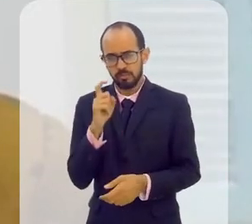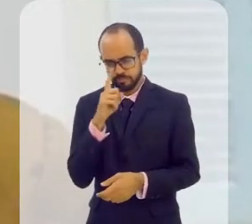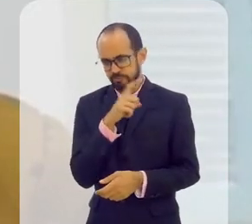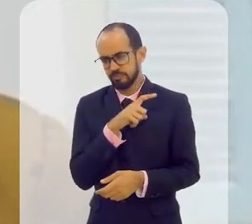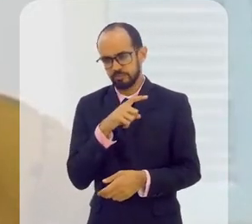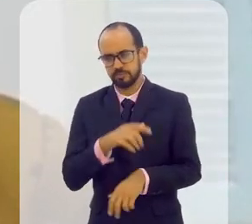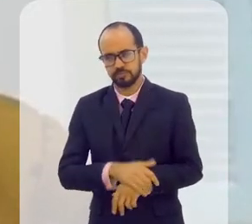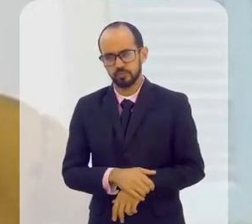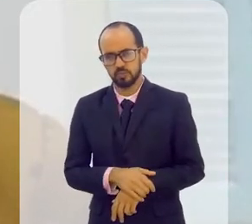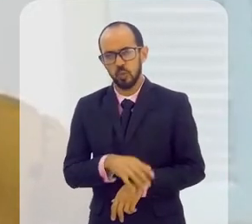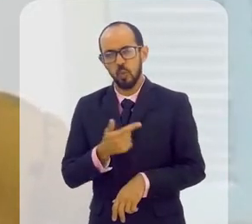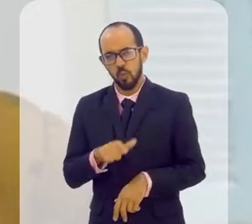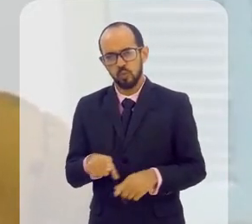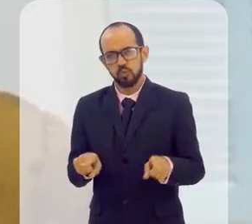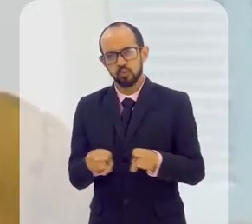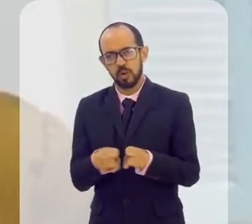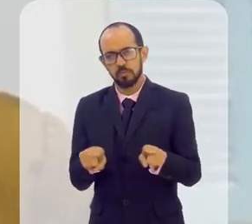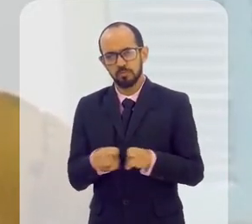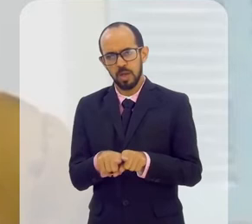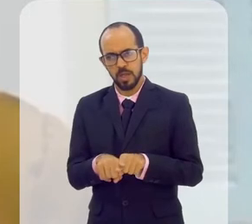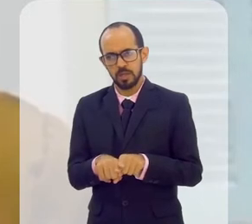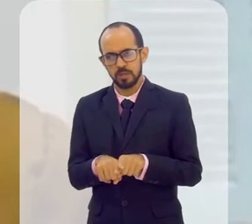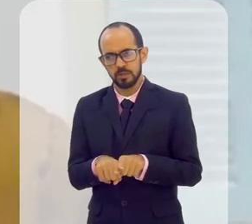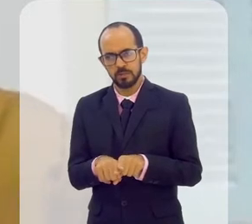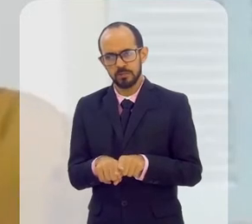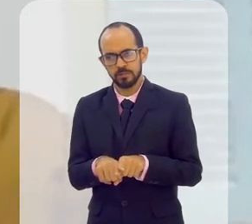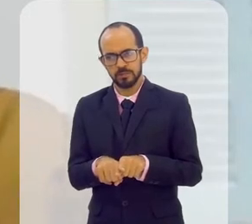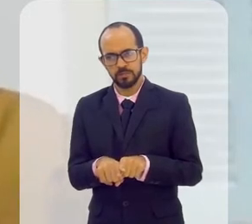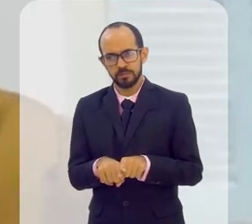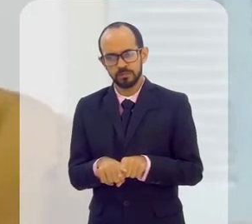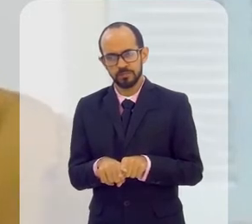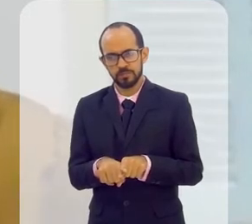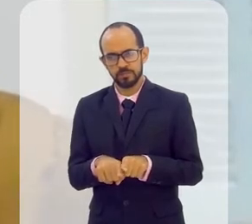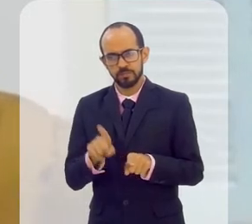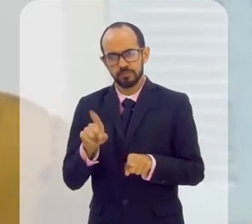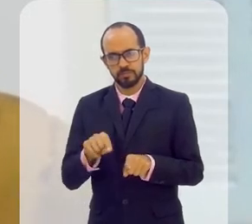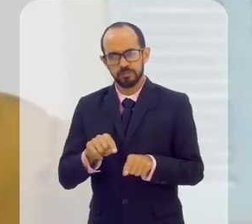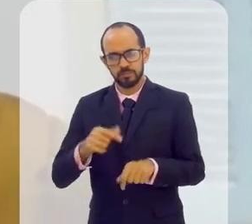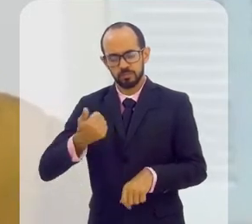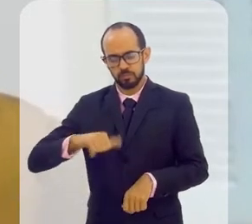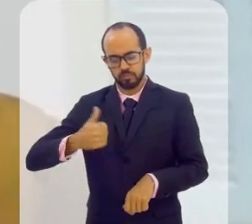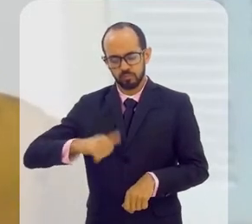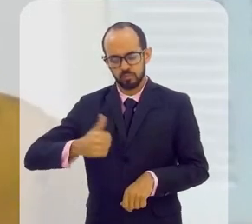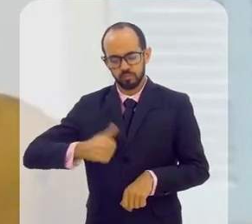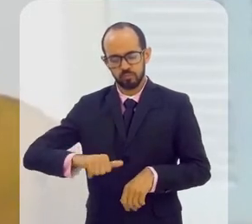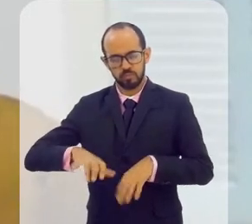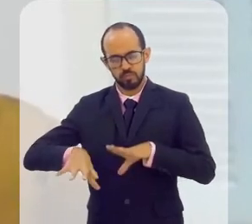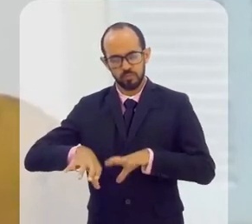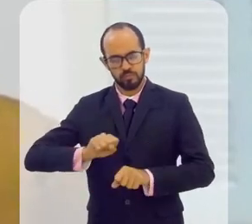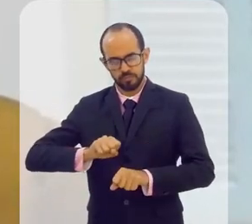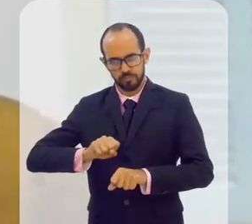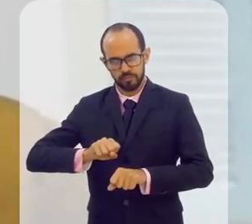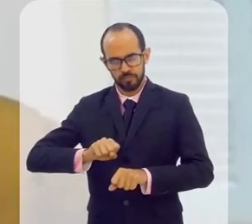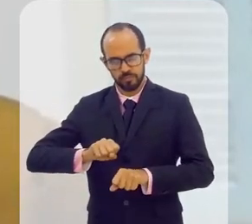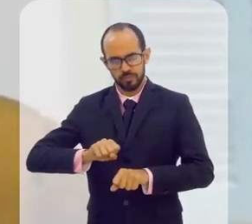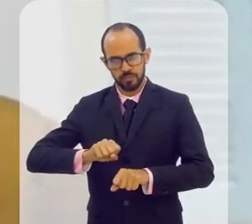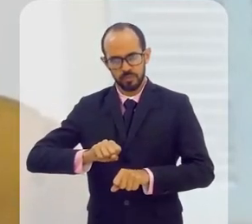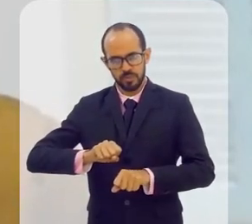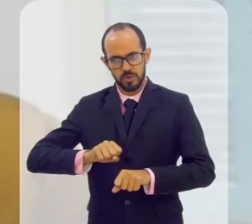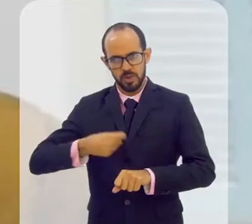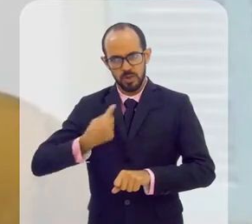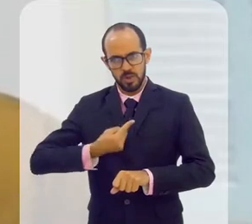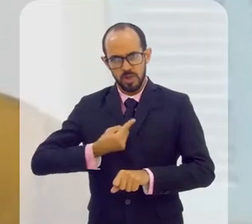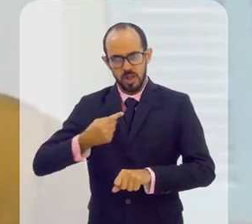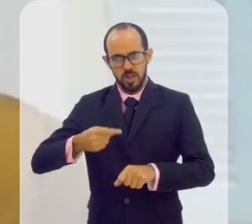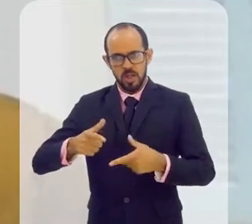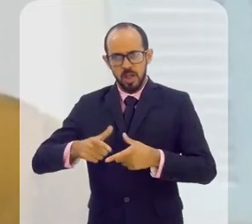é bastante difícil. E o outro ponto é, como a gente conversou, a questão da qualidade da formação. Acho que